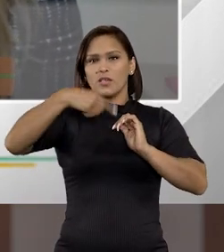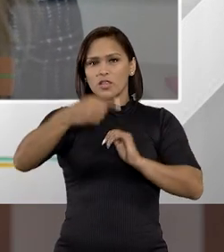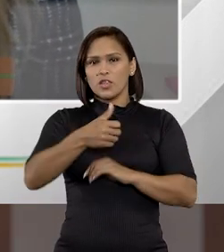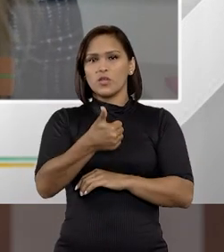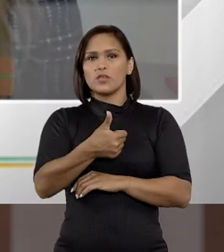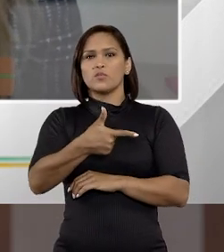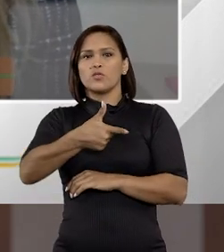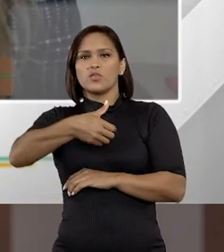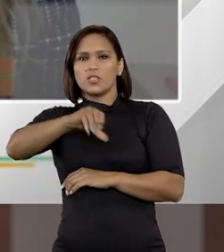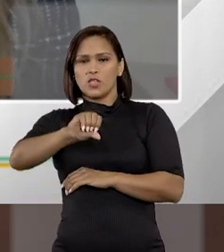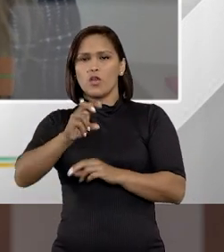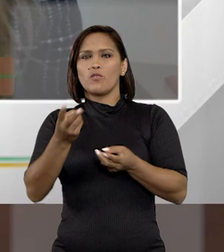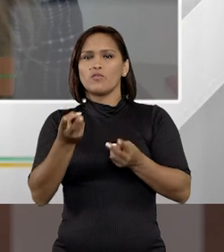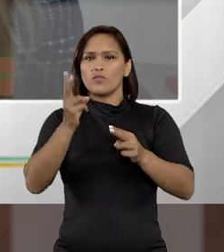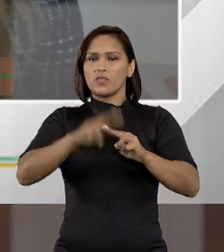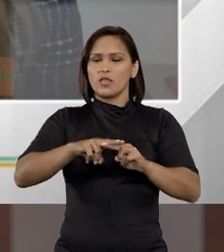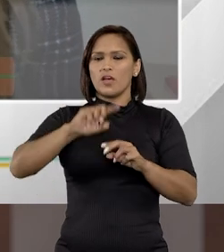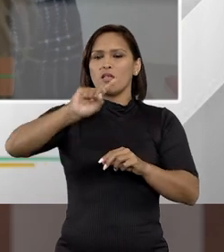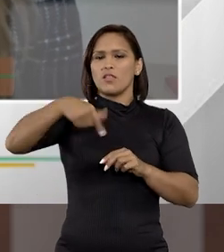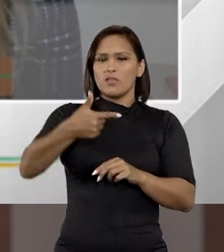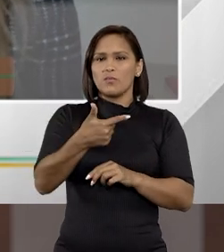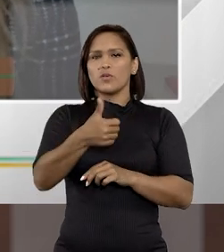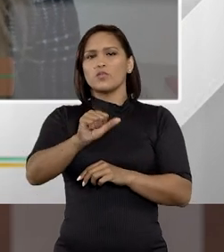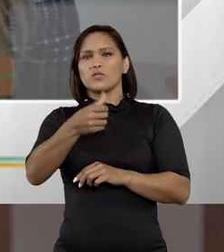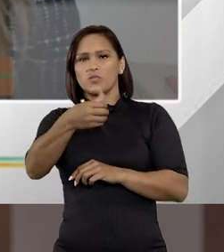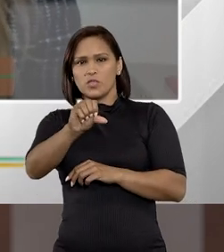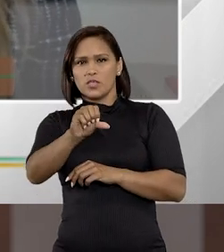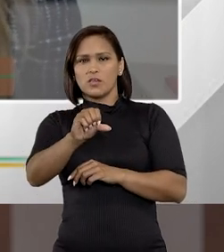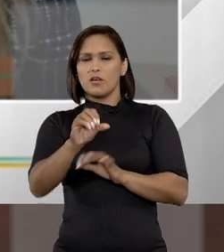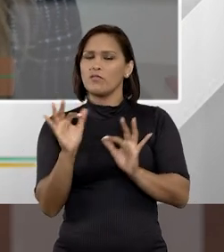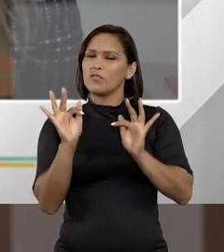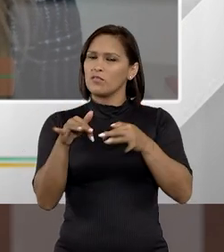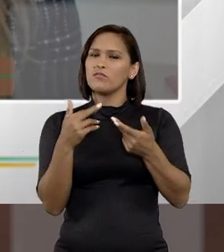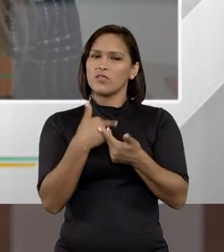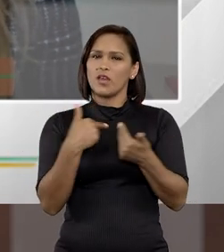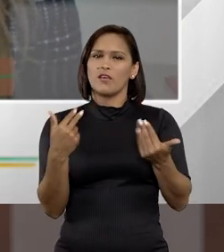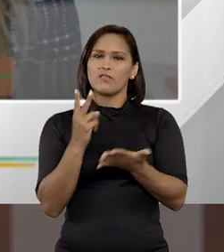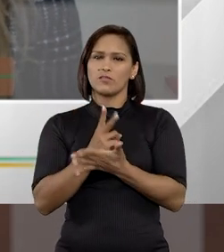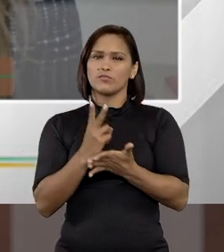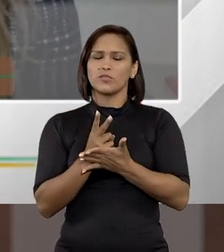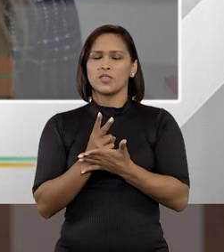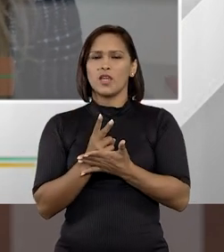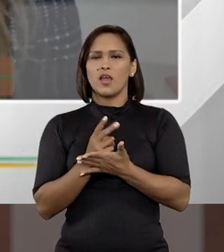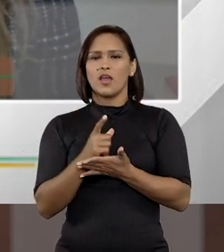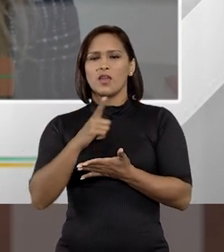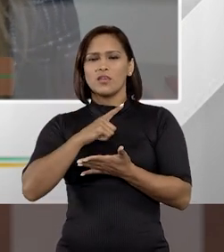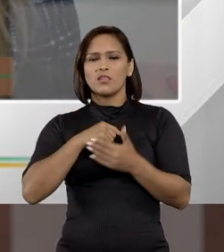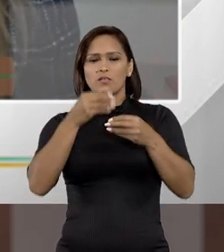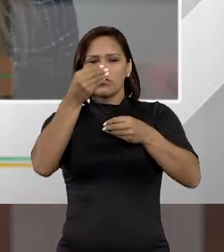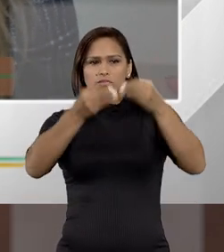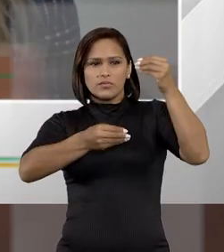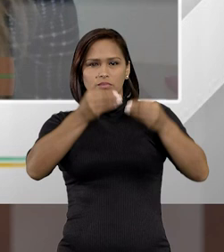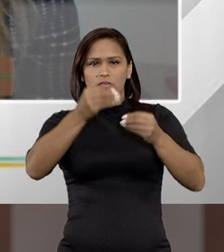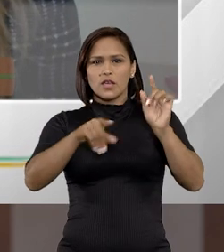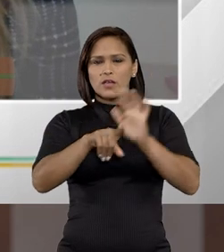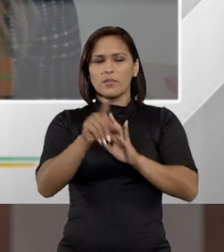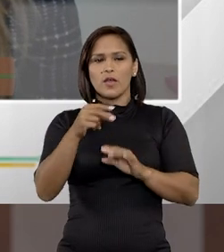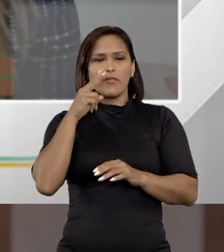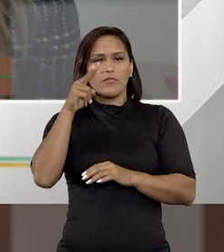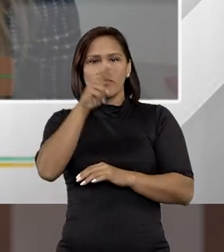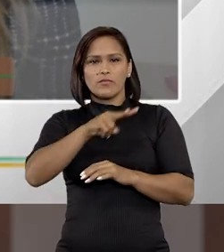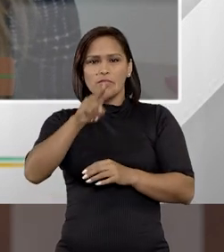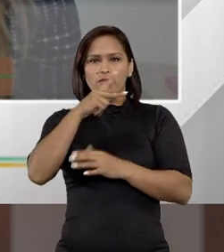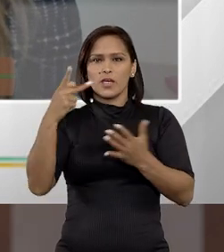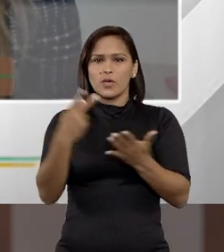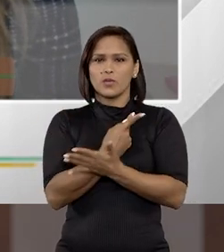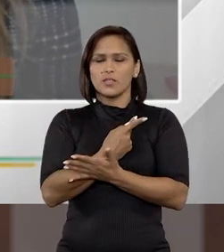de 2019, serem condenadas depois de 2019, enfim, a gente vai ter um lapso aí para a gente ver